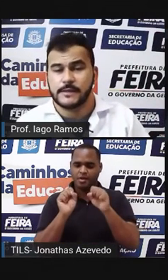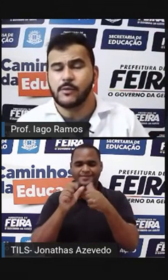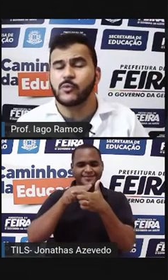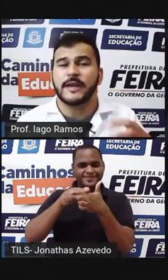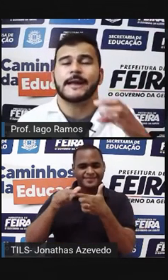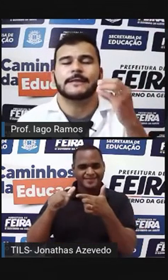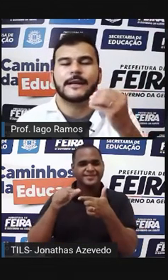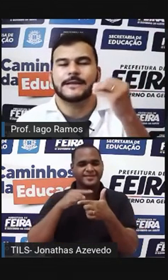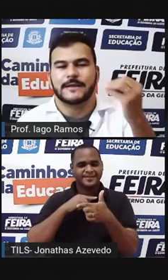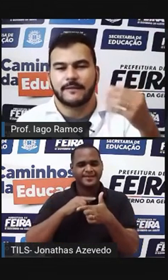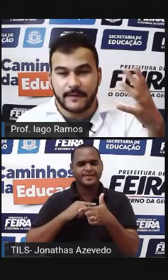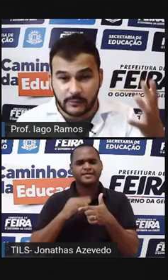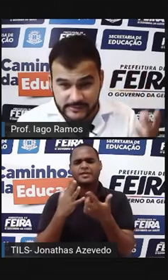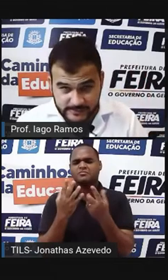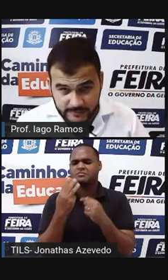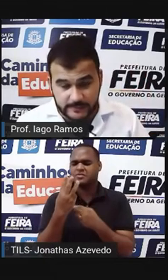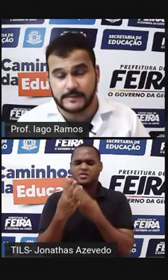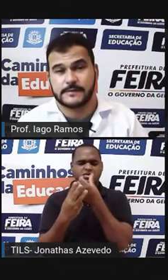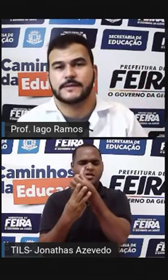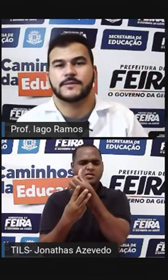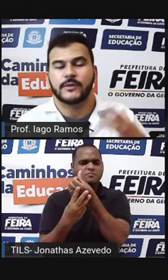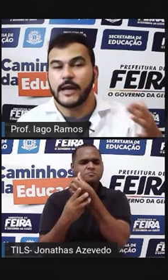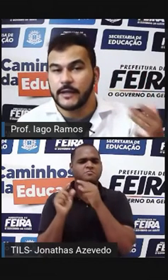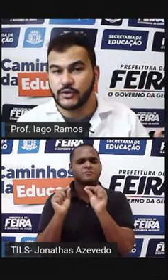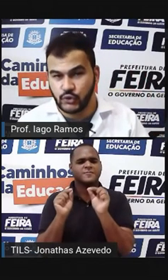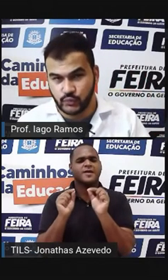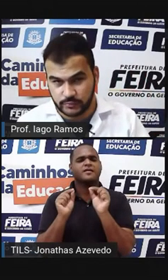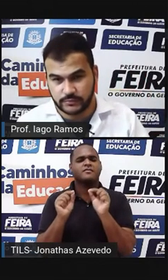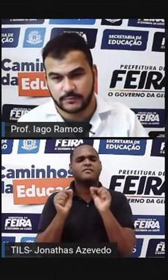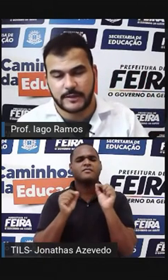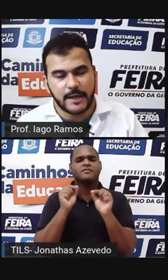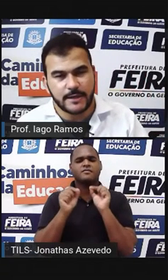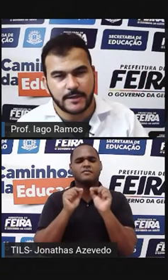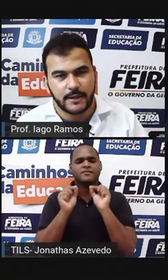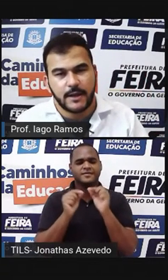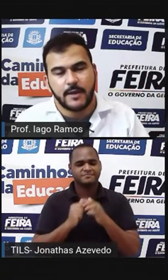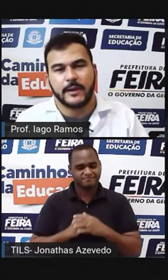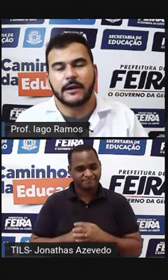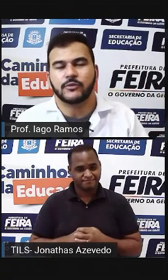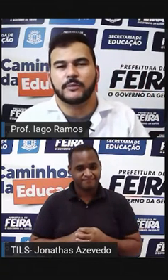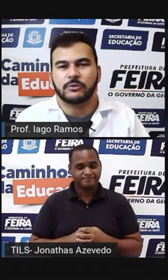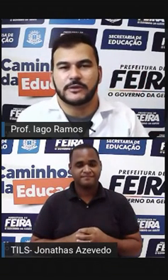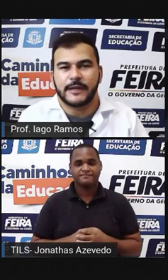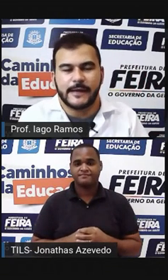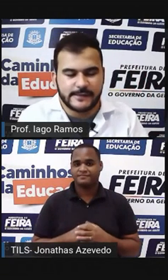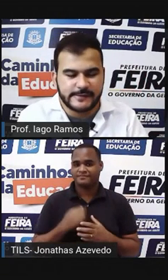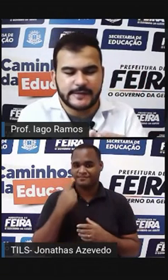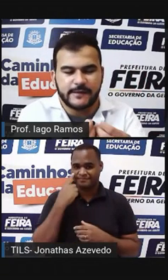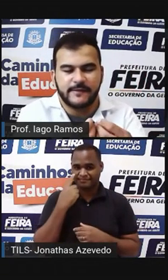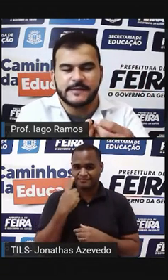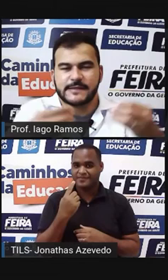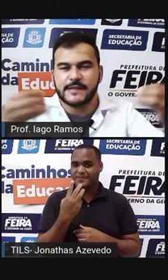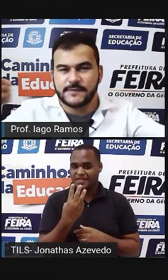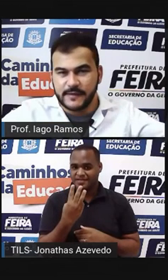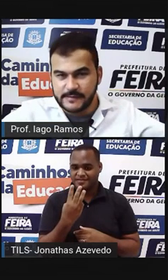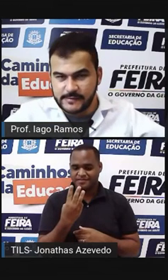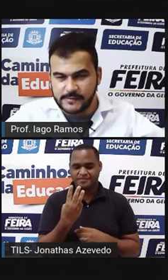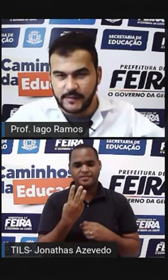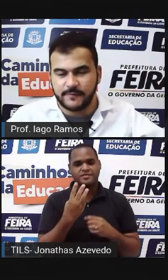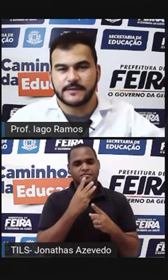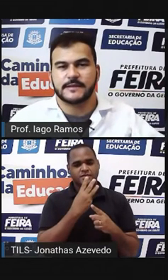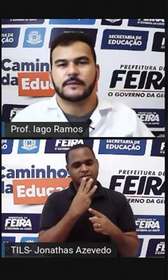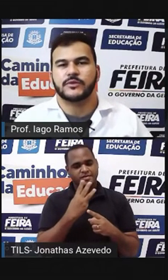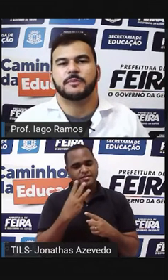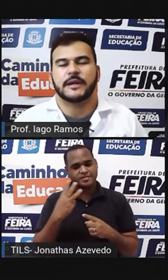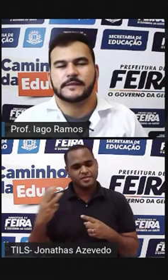Então o que é 3 elevado a 6? O que é isso? Tá? É pegar o número 3 Escrever 6 vezes